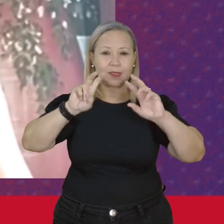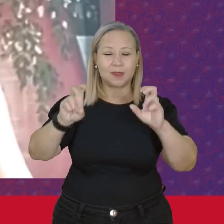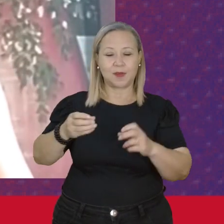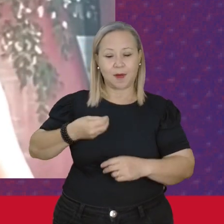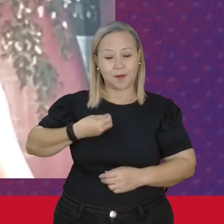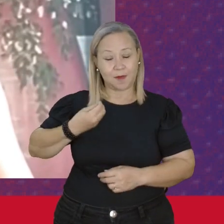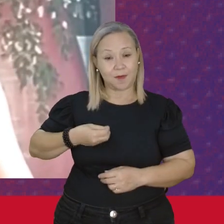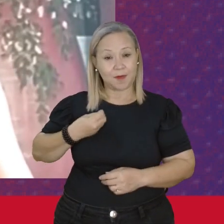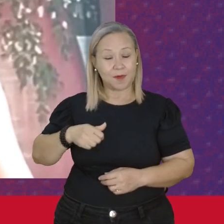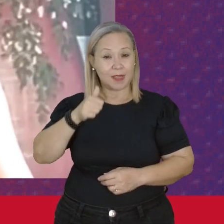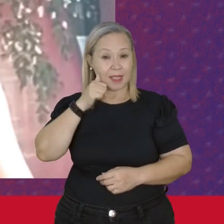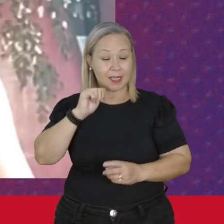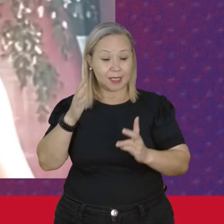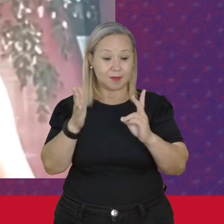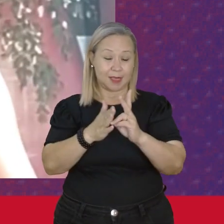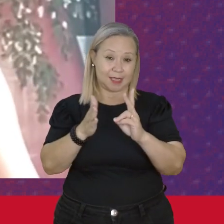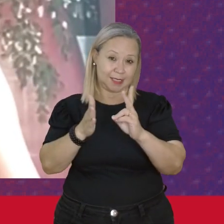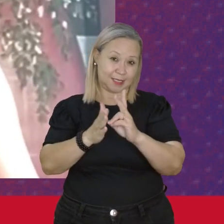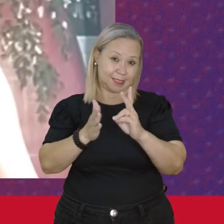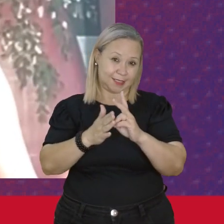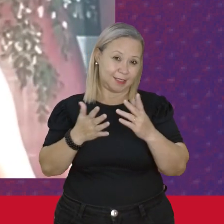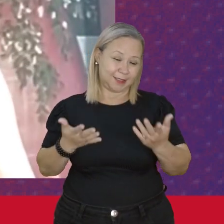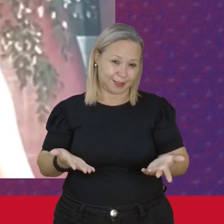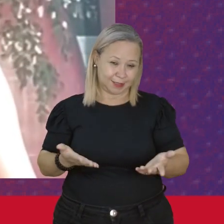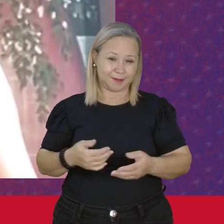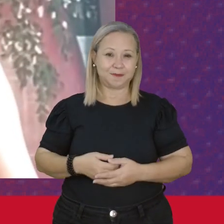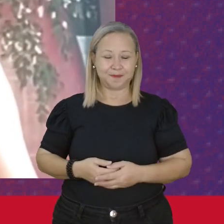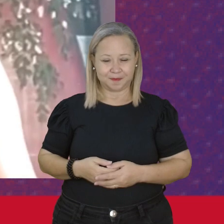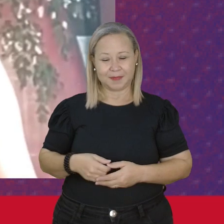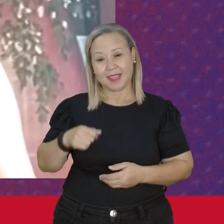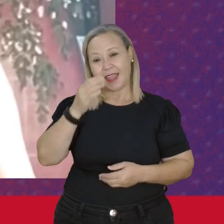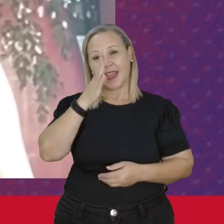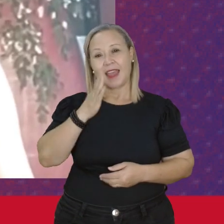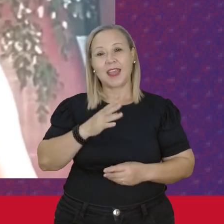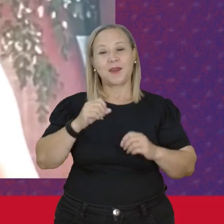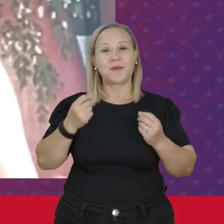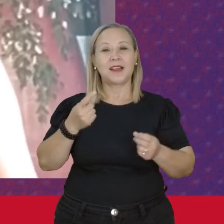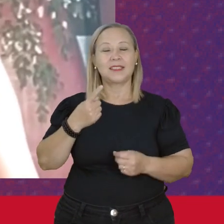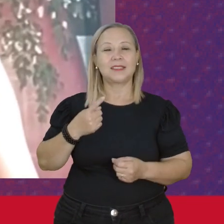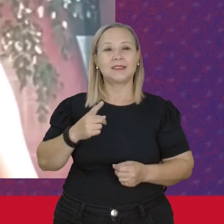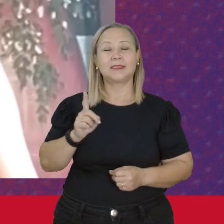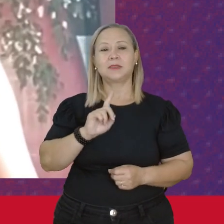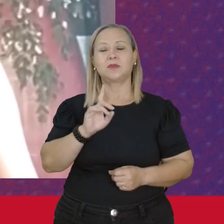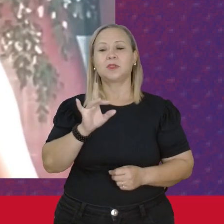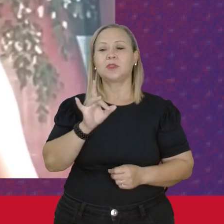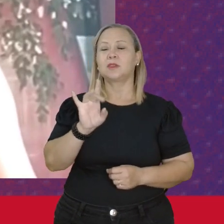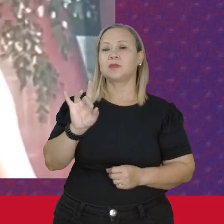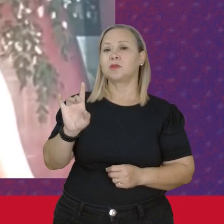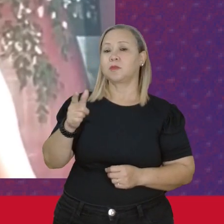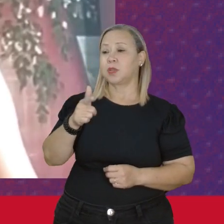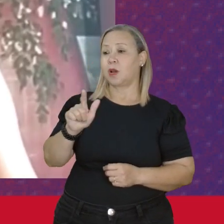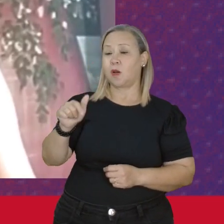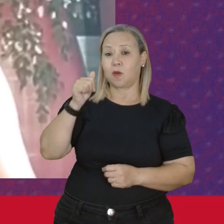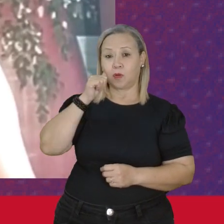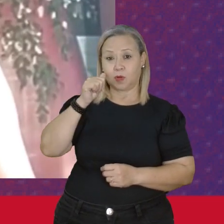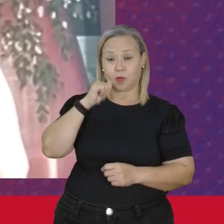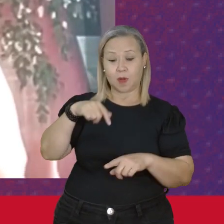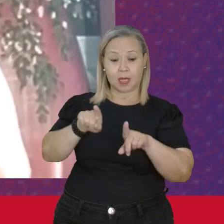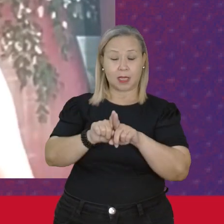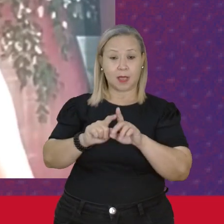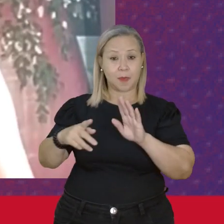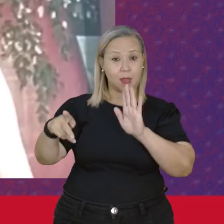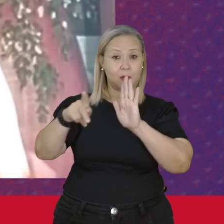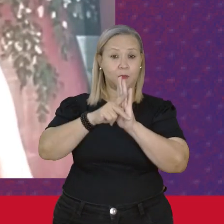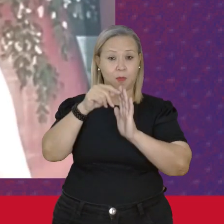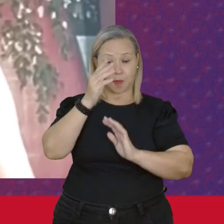indígenas Que eu acredito que é uma encobrida Pro Brasil Não só pras outras mulheres Mas também pro próprio Brasil